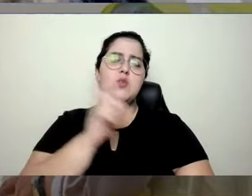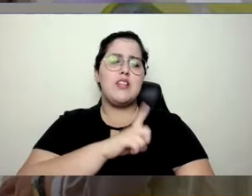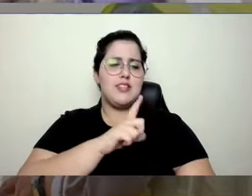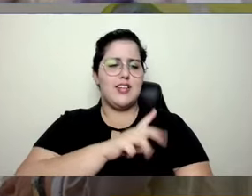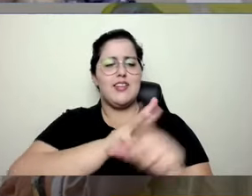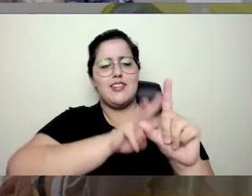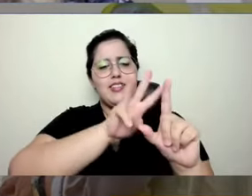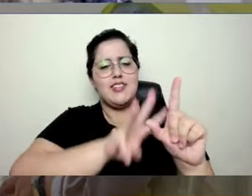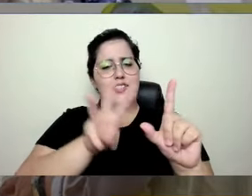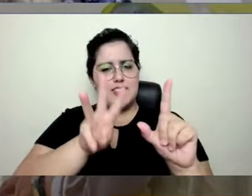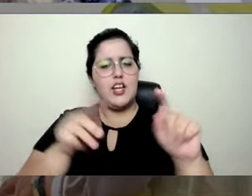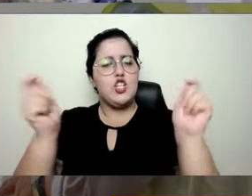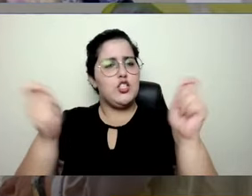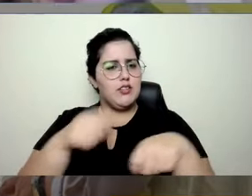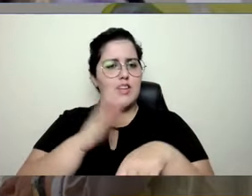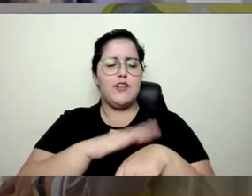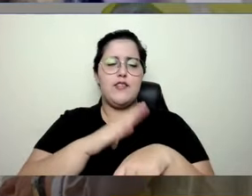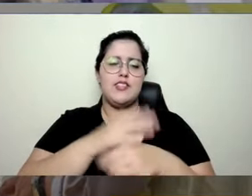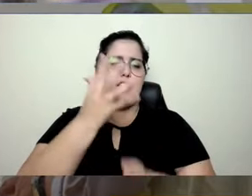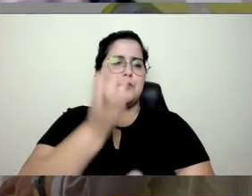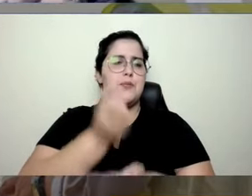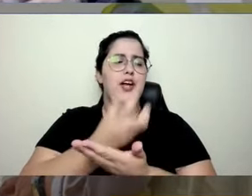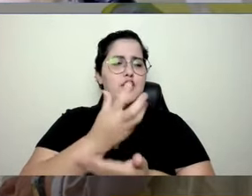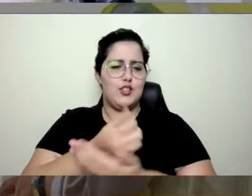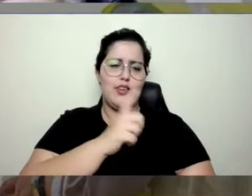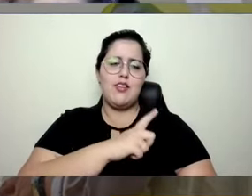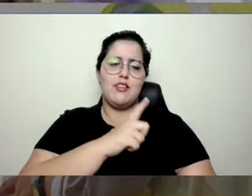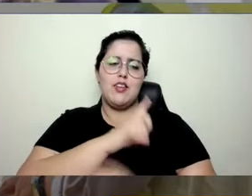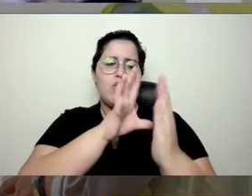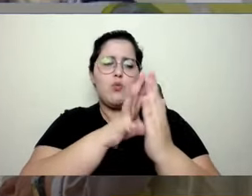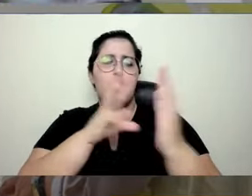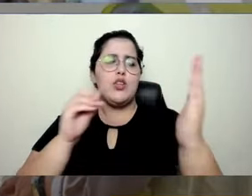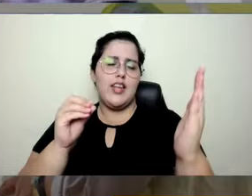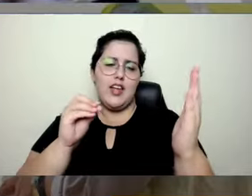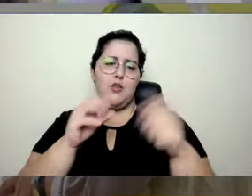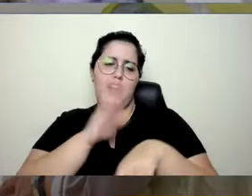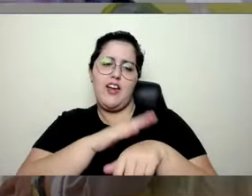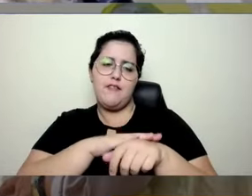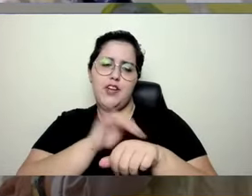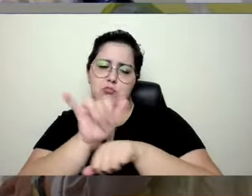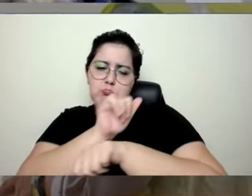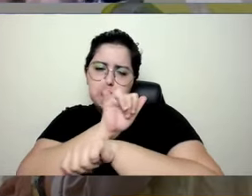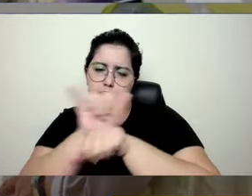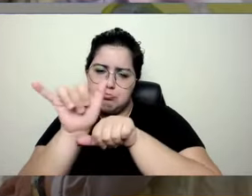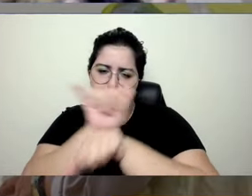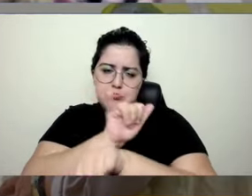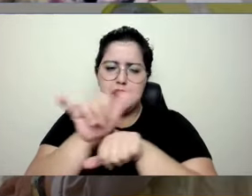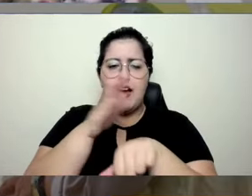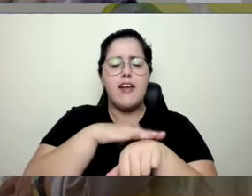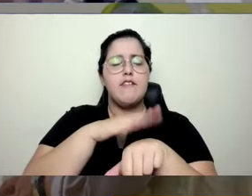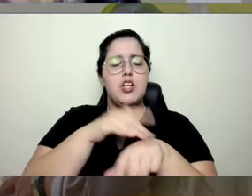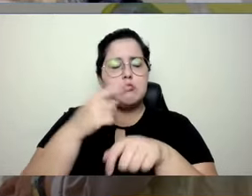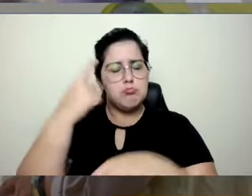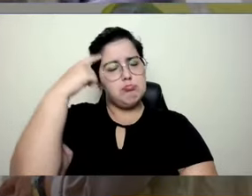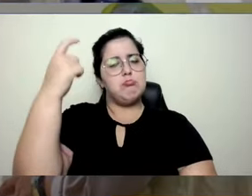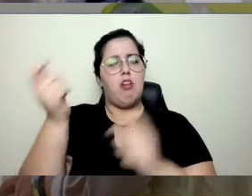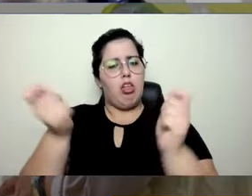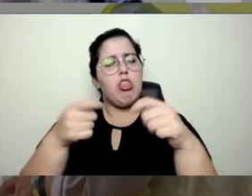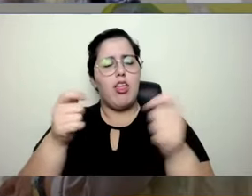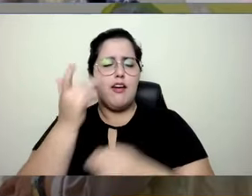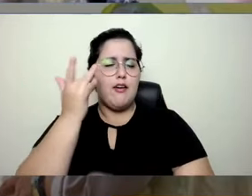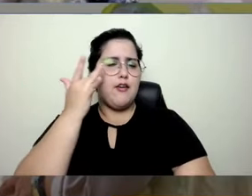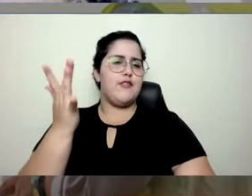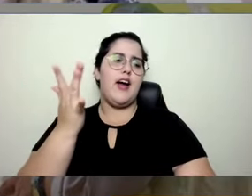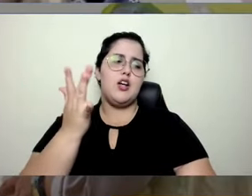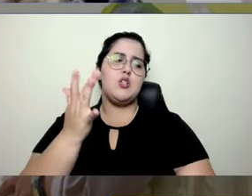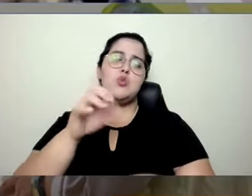que fazem aplicativo para você. Já tem os modelinhos. Você vai clicando uma coisa ou outra aqui e monta. Você consegue fazer